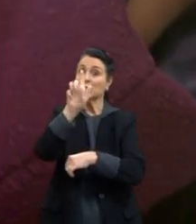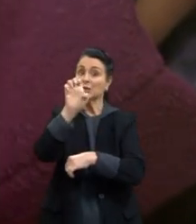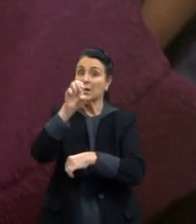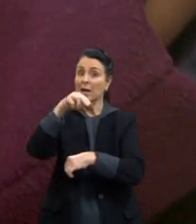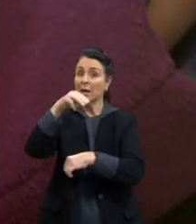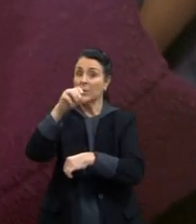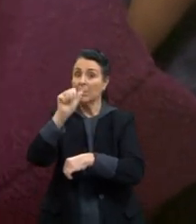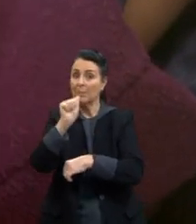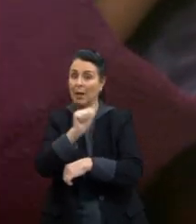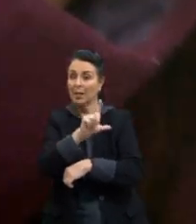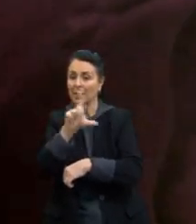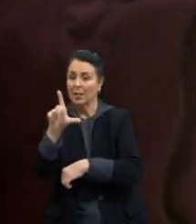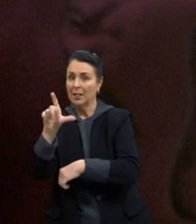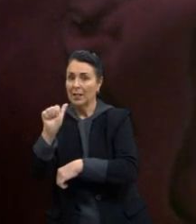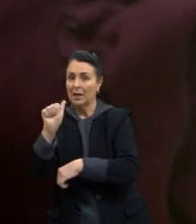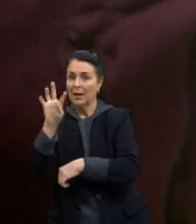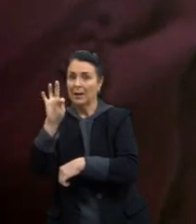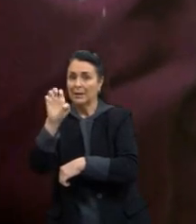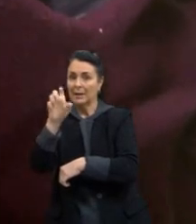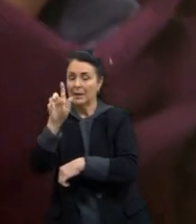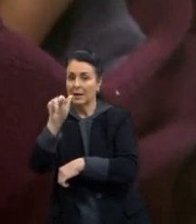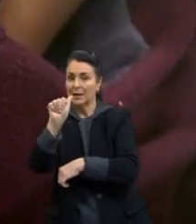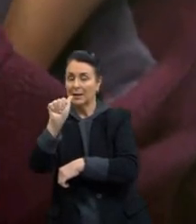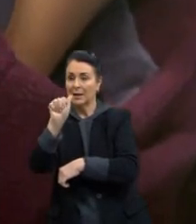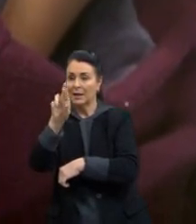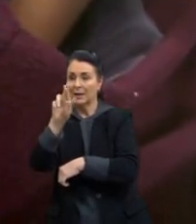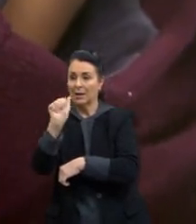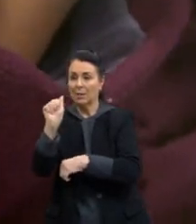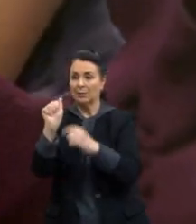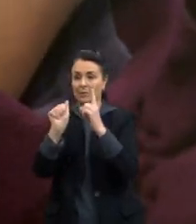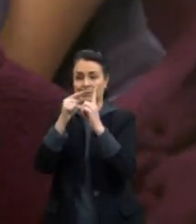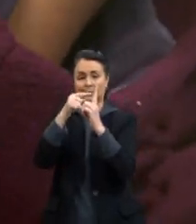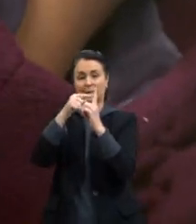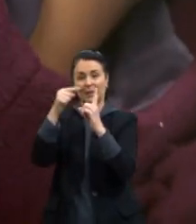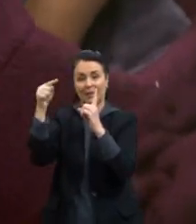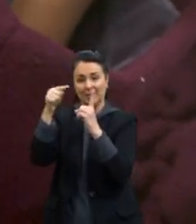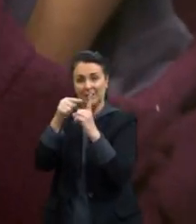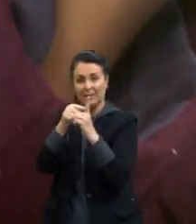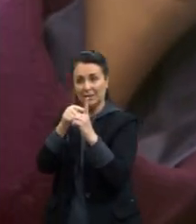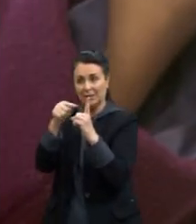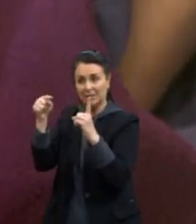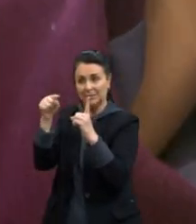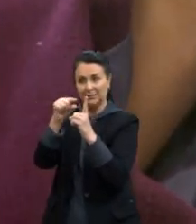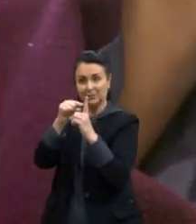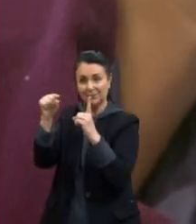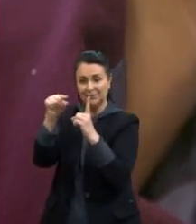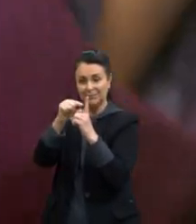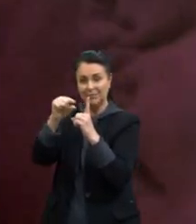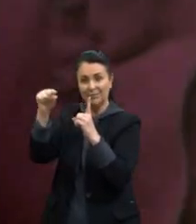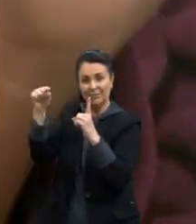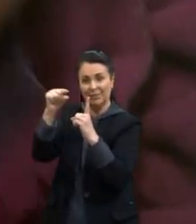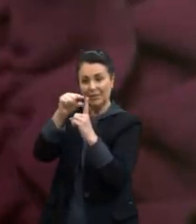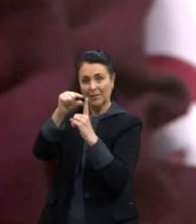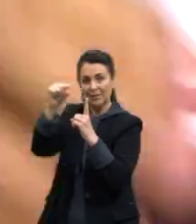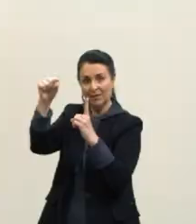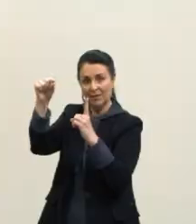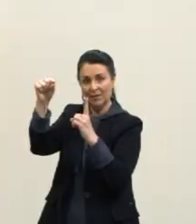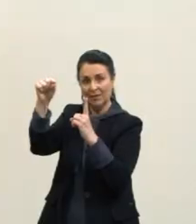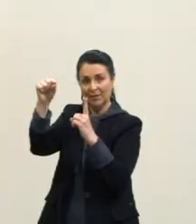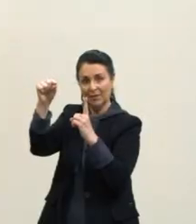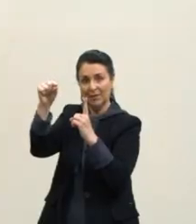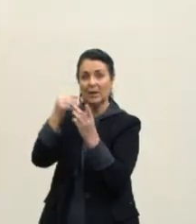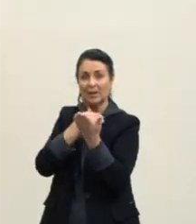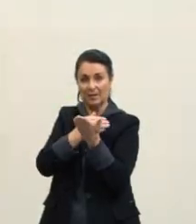Tem a gema também que fica no ápice, mas essa aqui não tem. Então, temos aqui as gemas laterais que vão saindo as